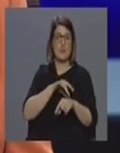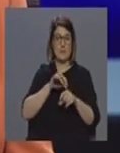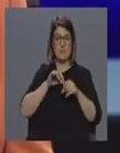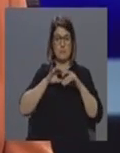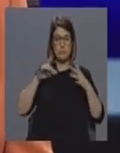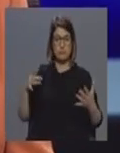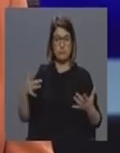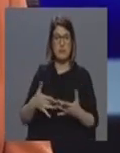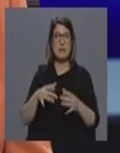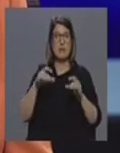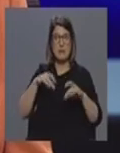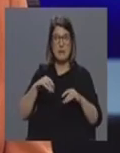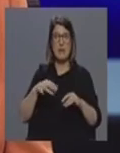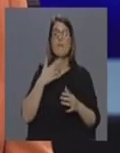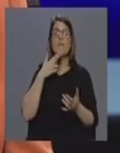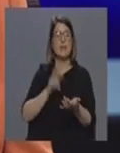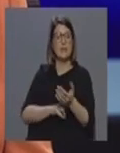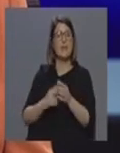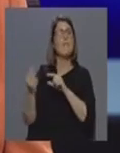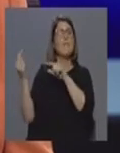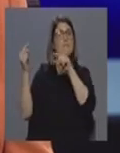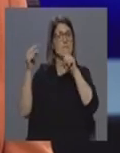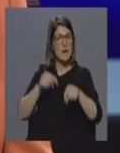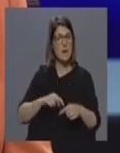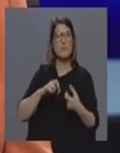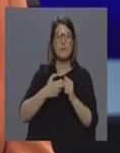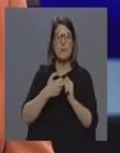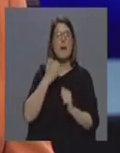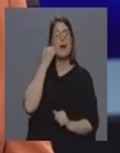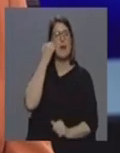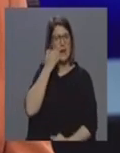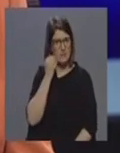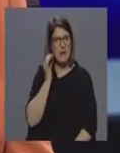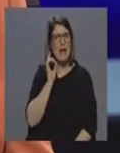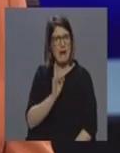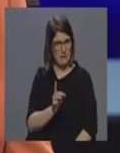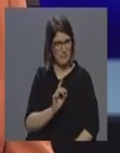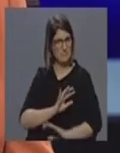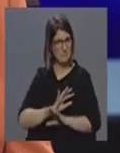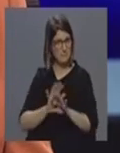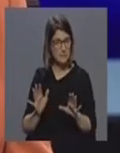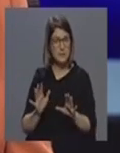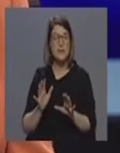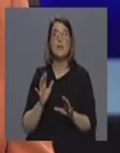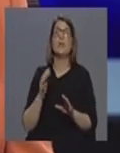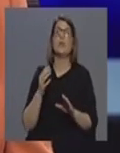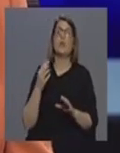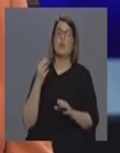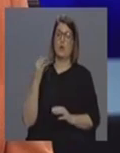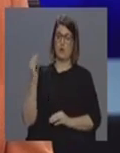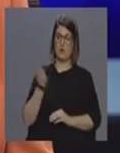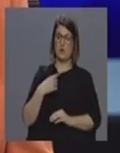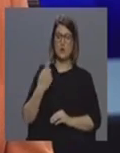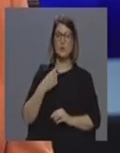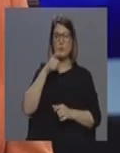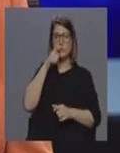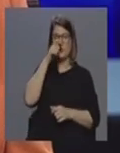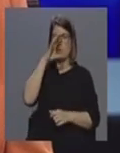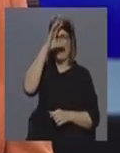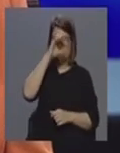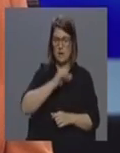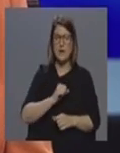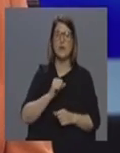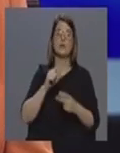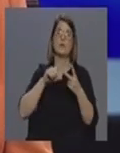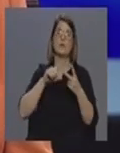vai ser uma pandemia e vai chegar cá e vai ser um problema muito sério e portanto por mais que deste lado da parte da tutela e da parte